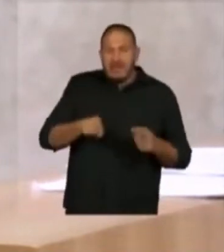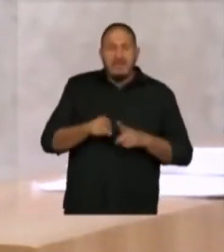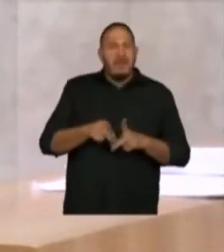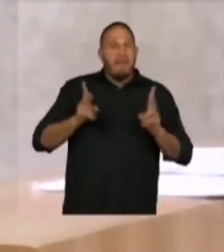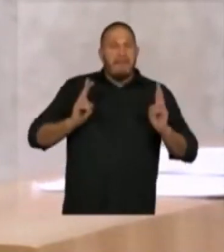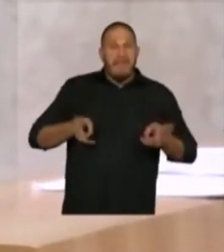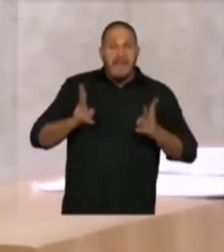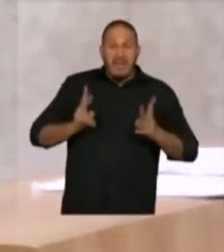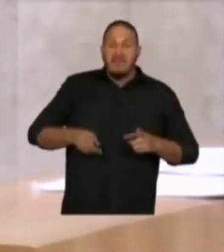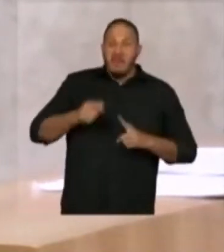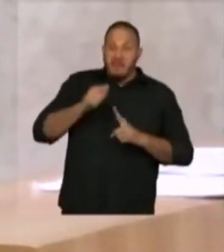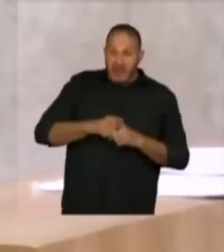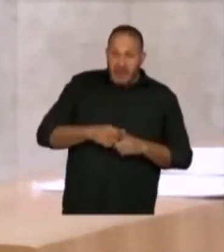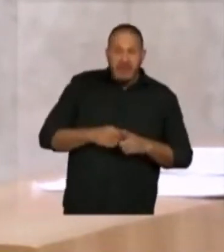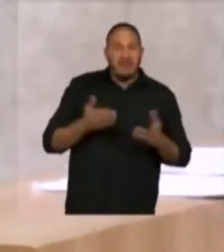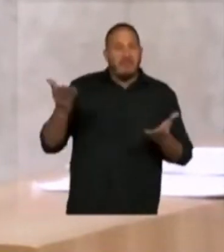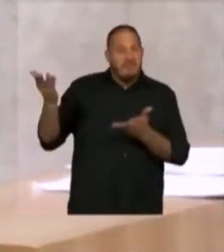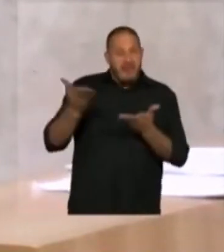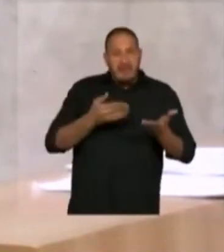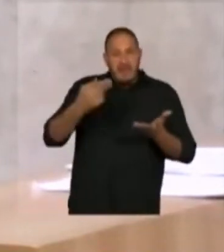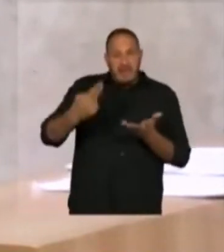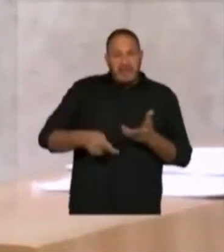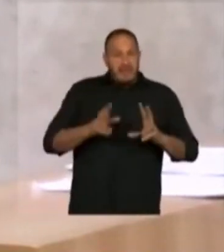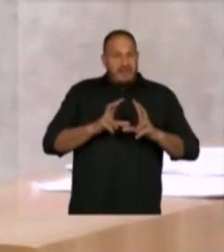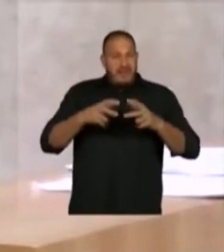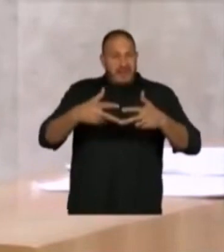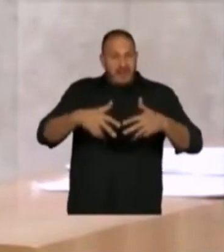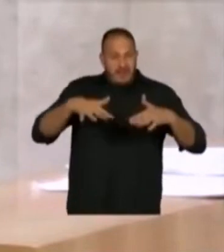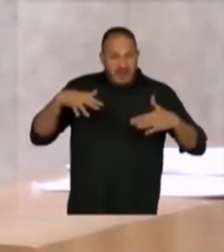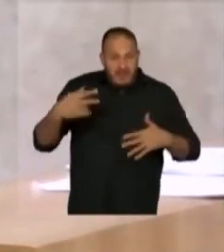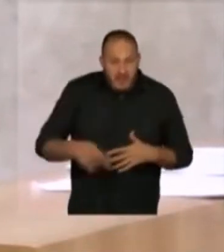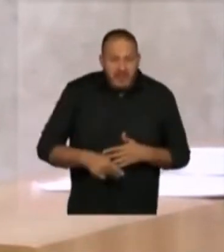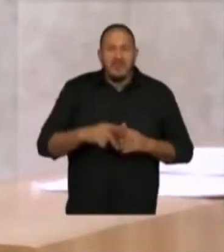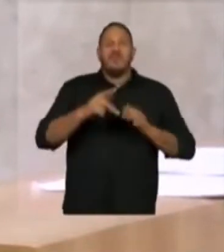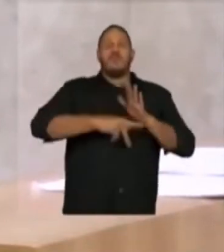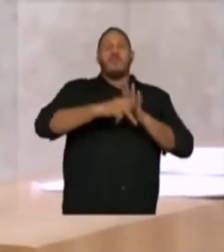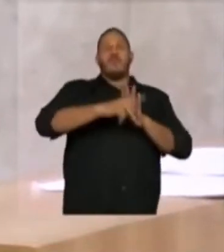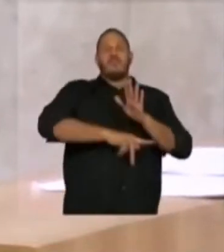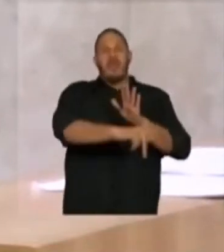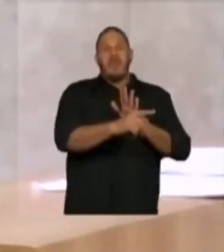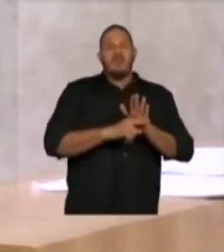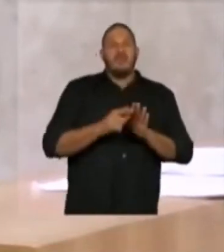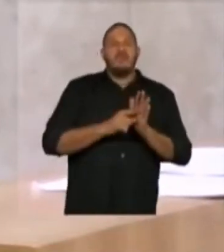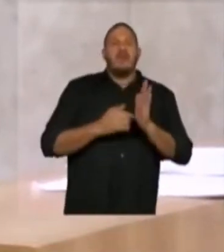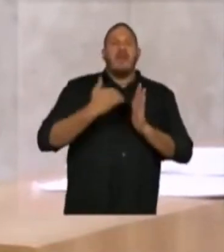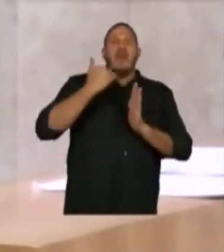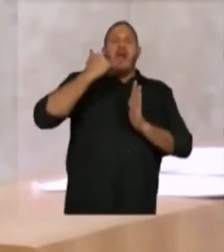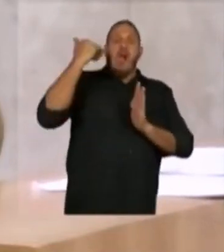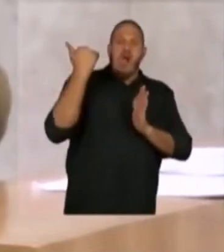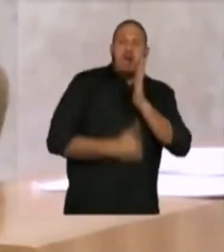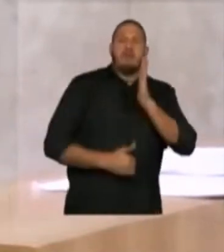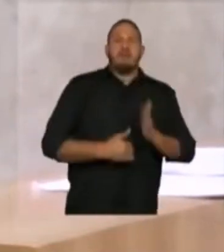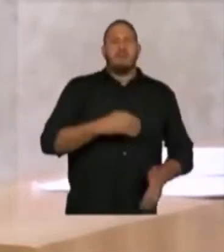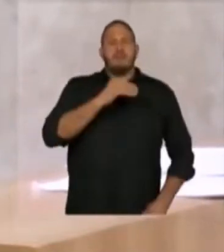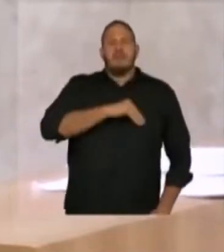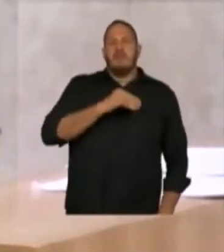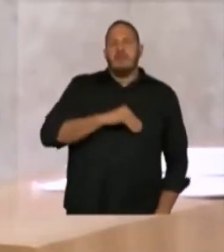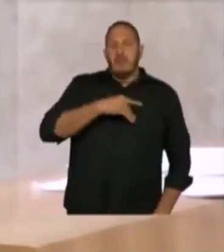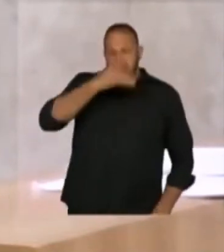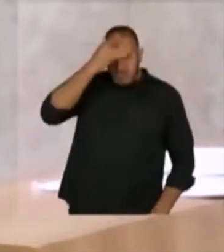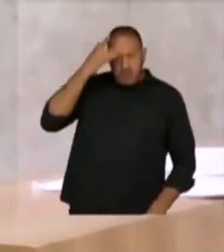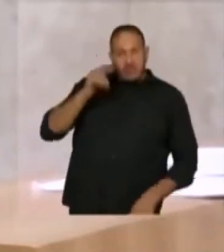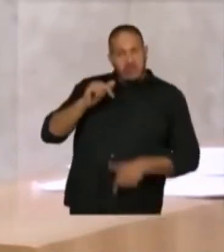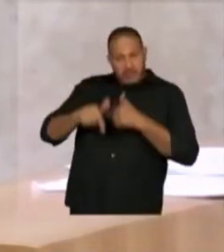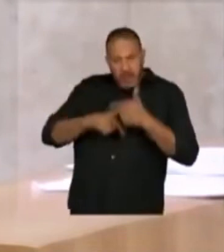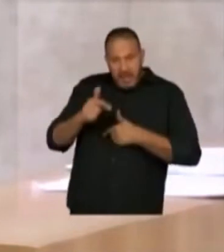mês se envia aqui para essa Câmara Municipal um projeto de confisco salarial para os que estão na ativa,